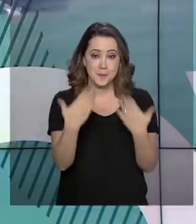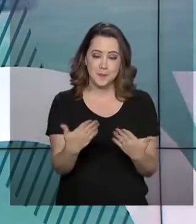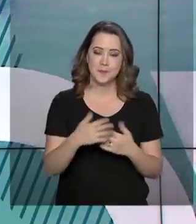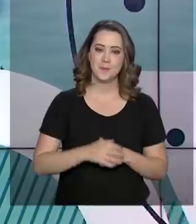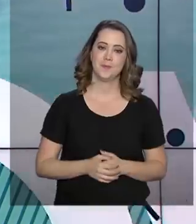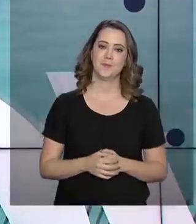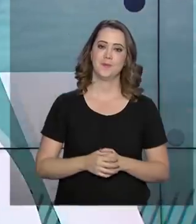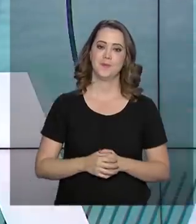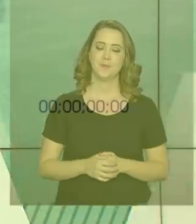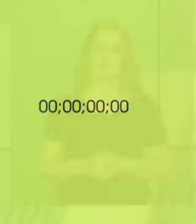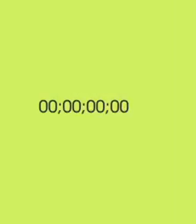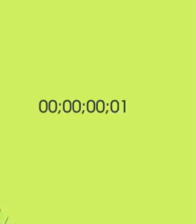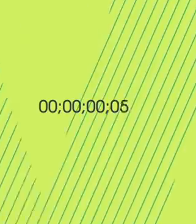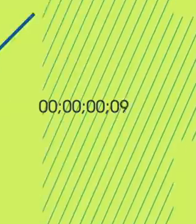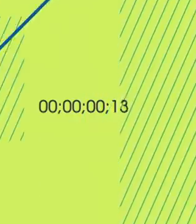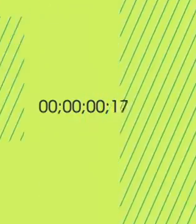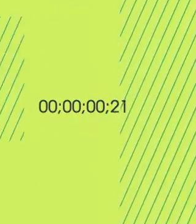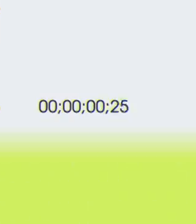próxima edição.